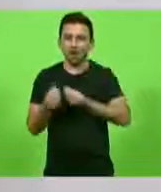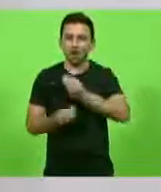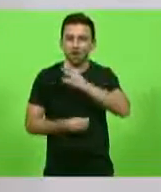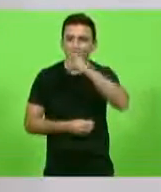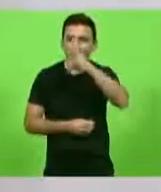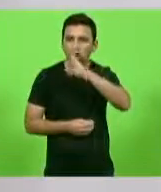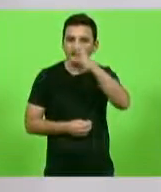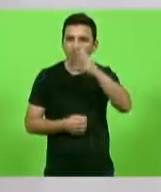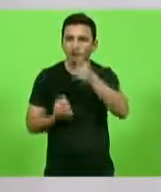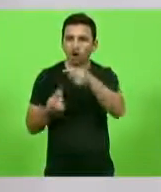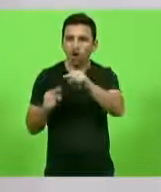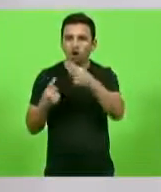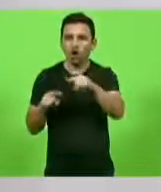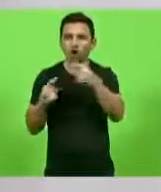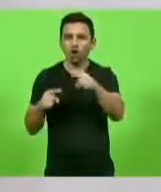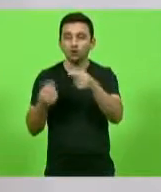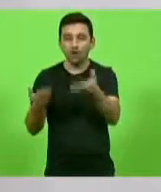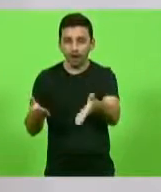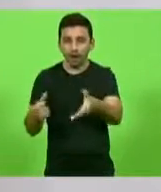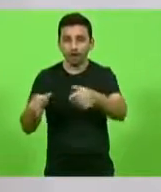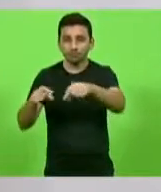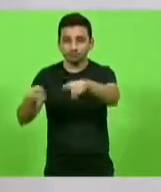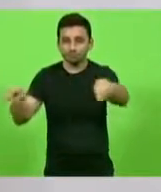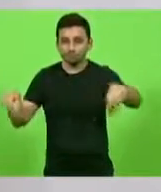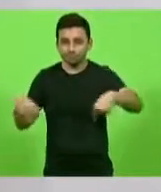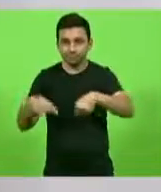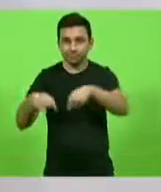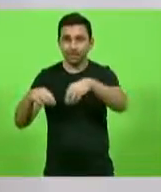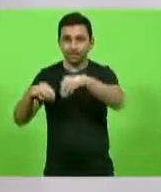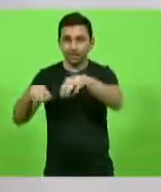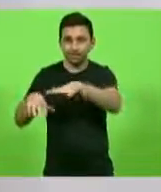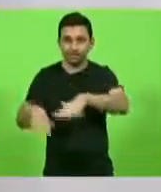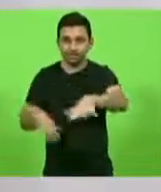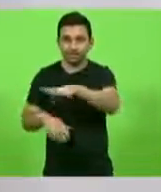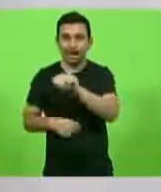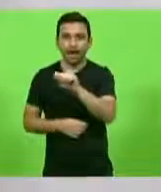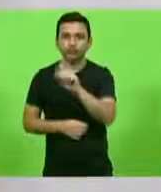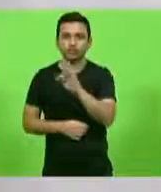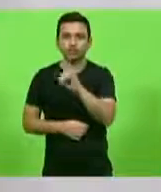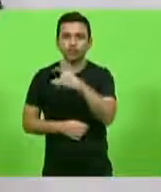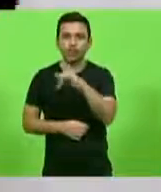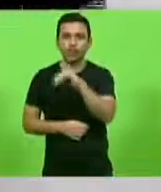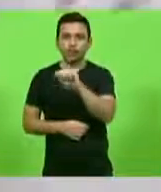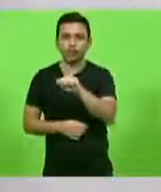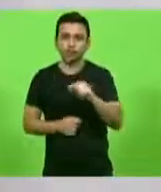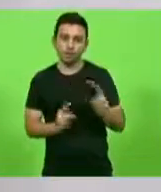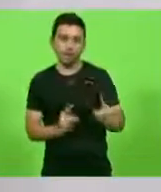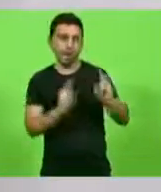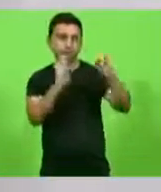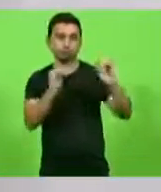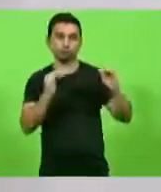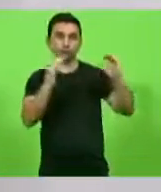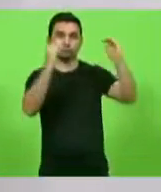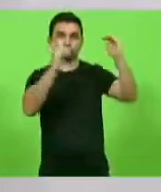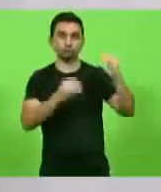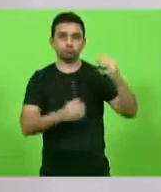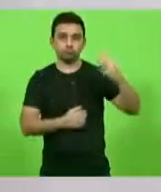do Cid Guiazbaia. O tal do Triplex. Como se fosse uma coisa lá que inventaram.